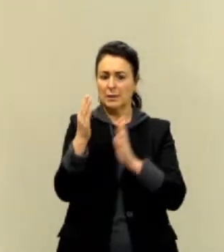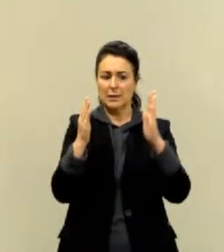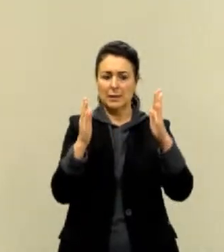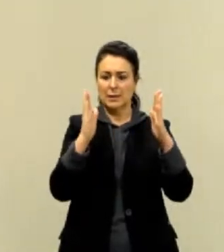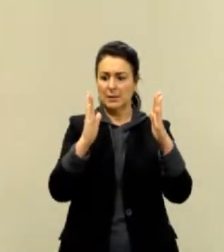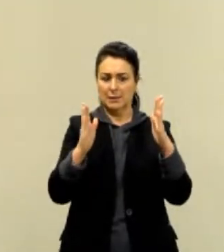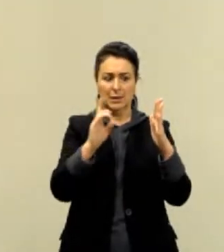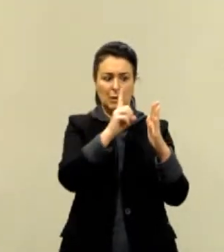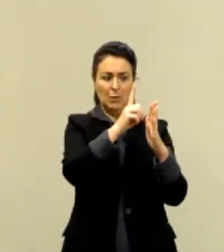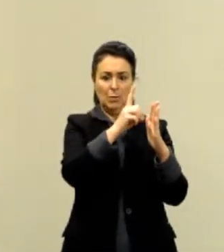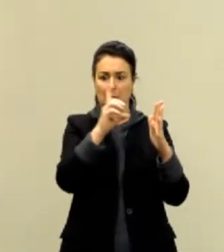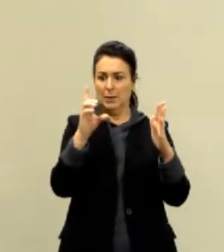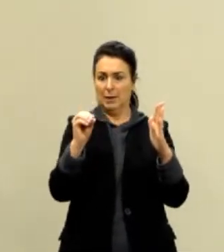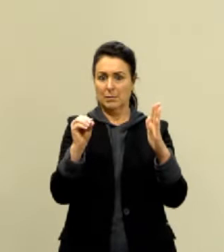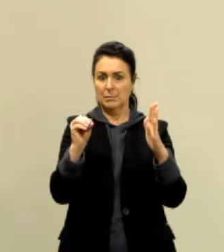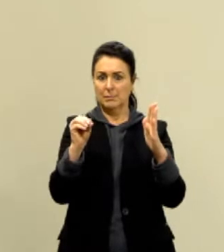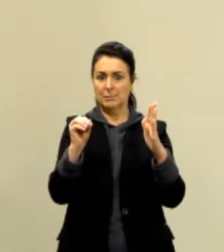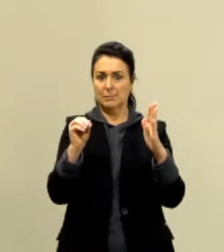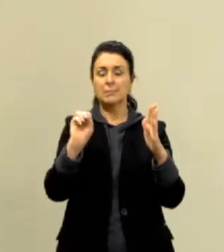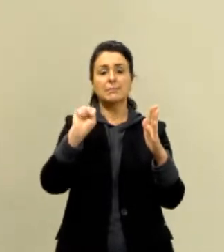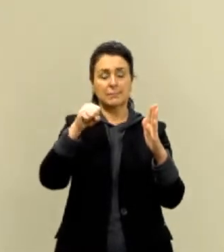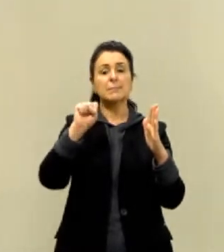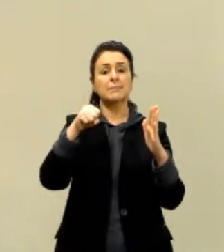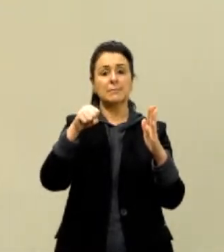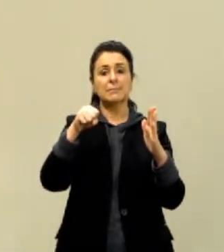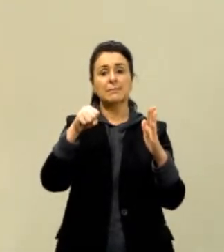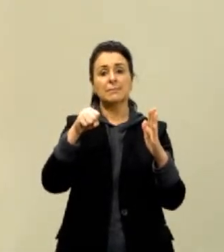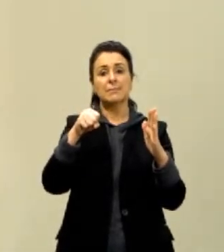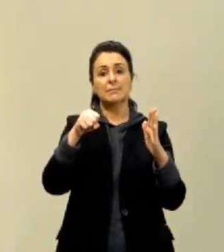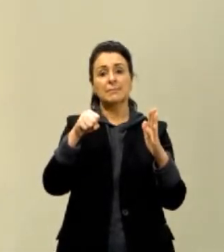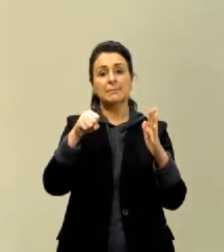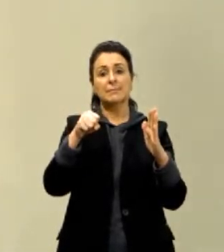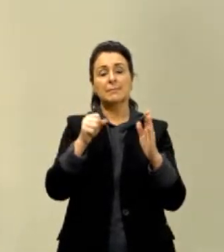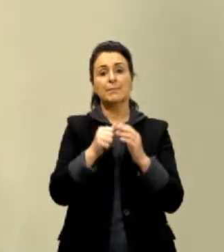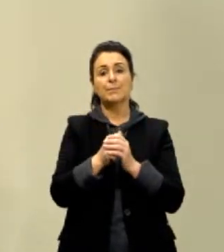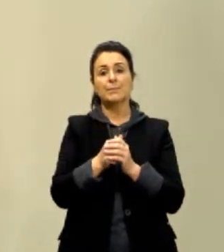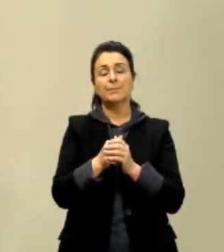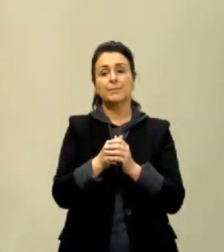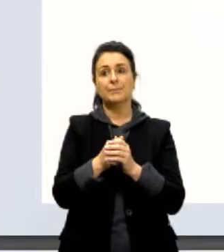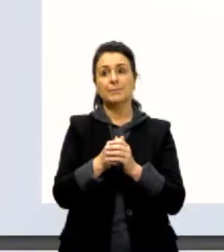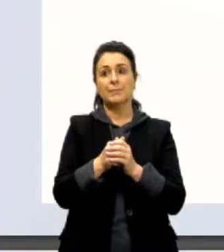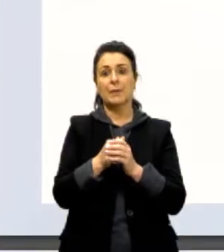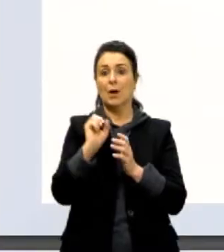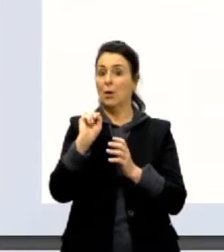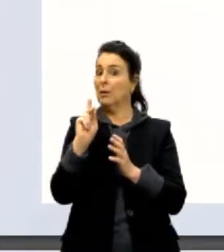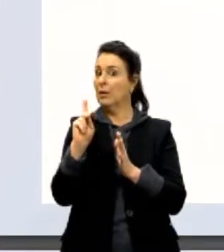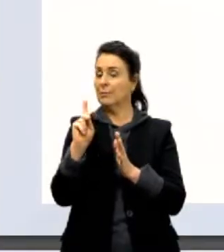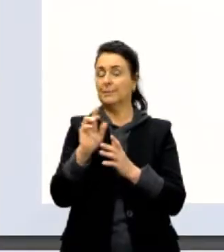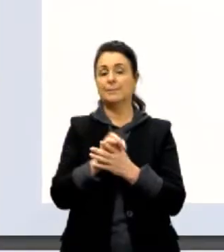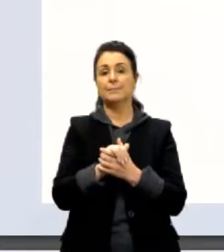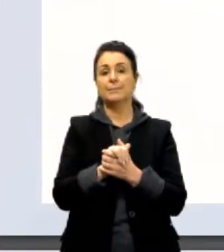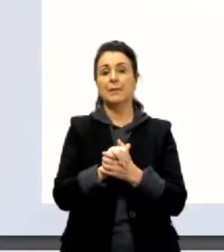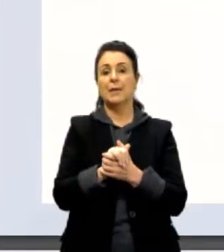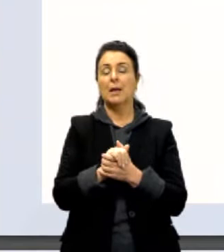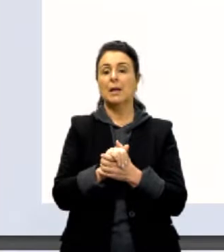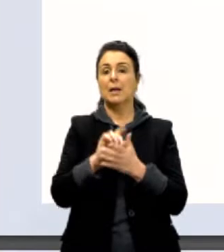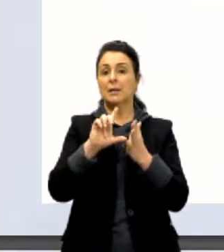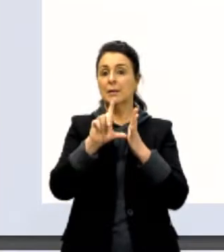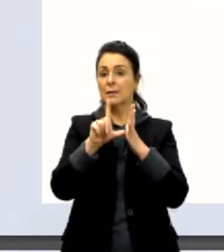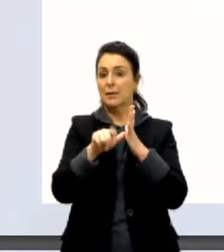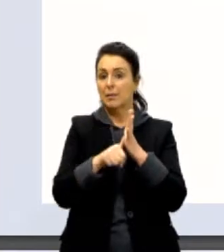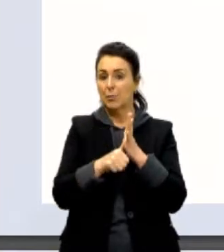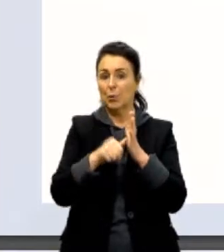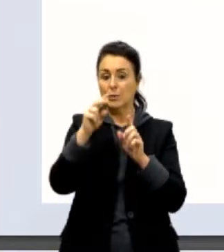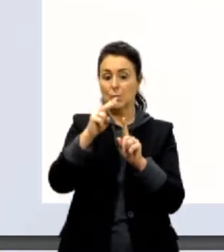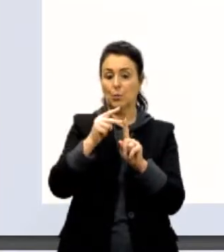entre 1 e 10? Sim. Está ali dentro desse intervalo. Primeira condição satisfeita. Segunda condição. o